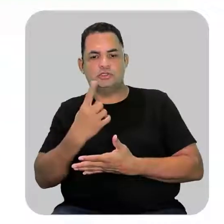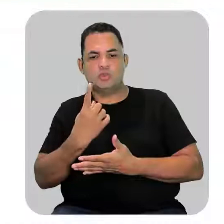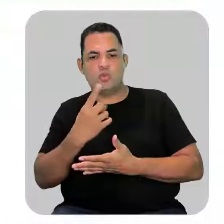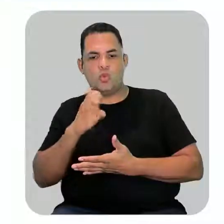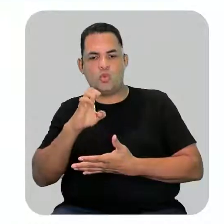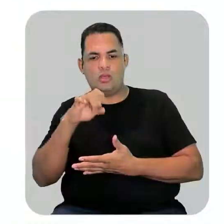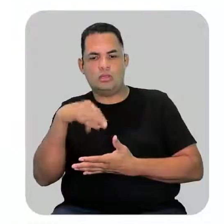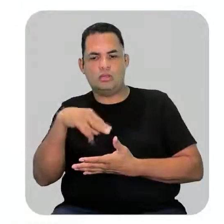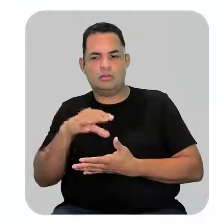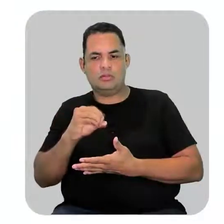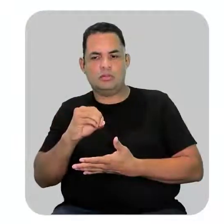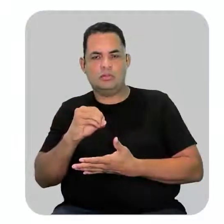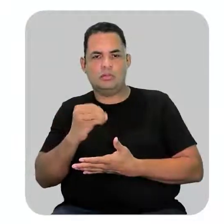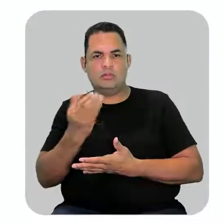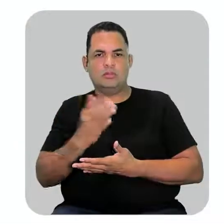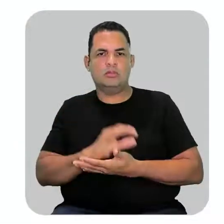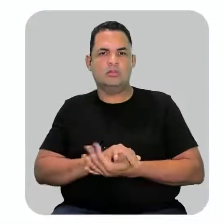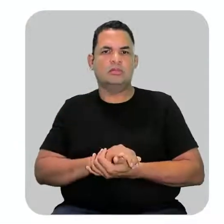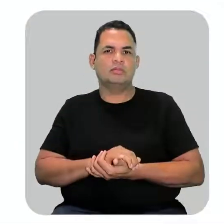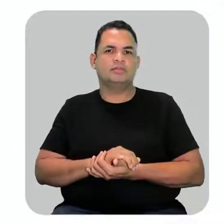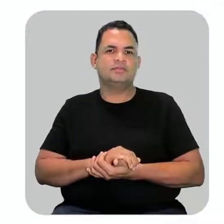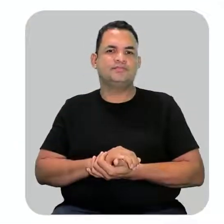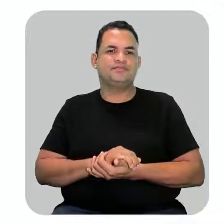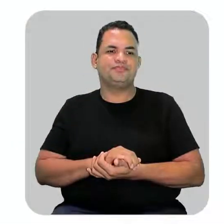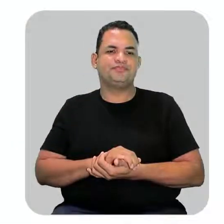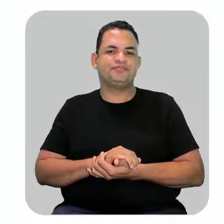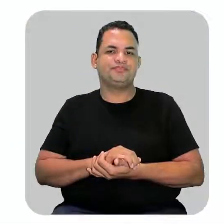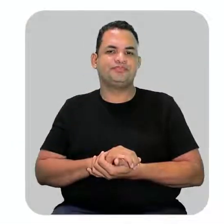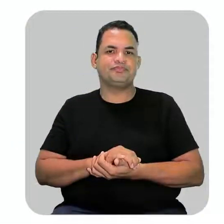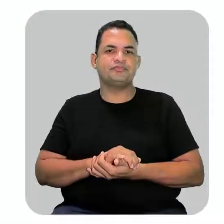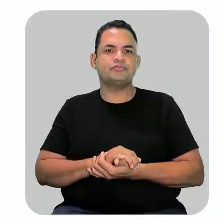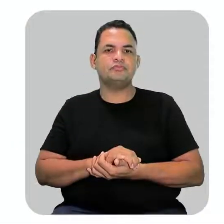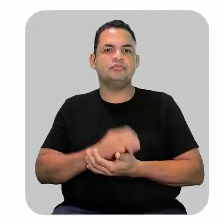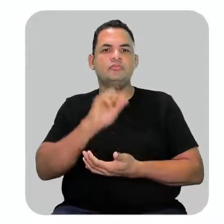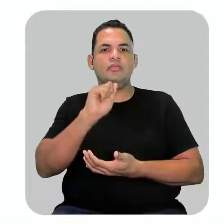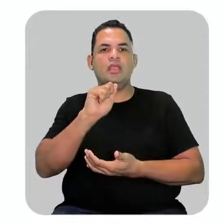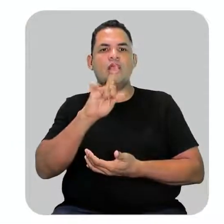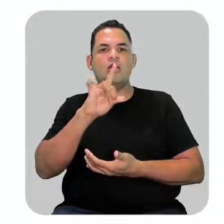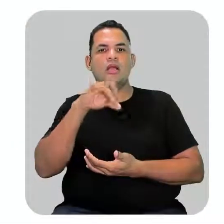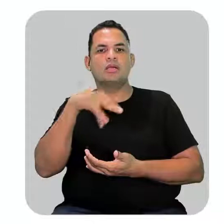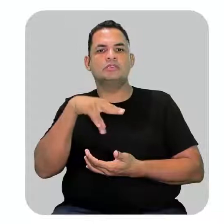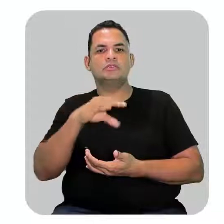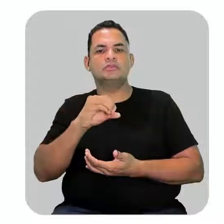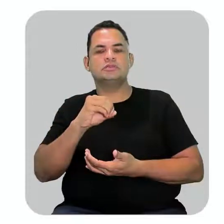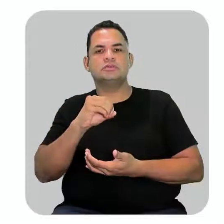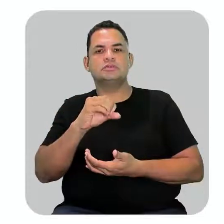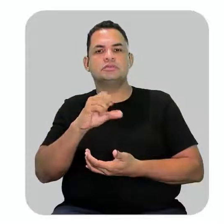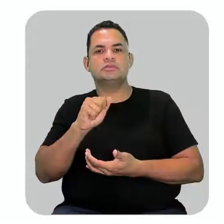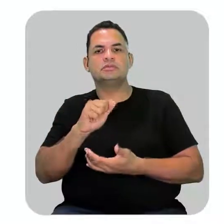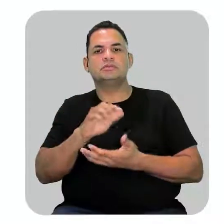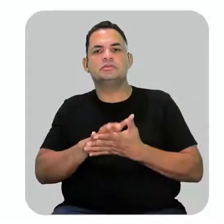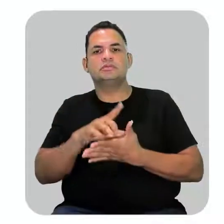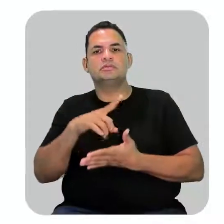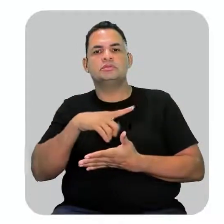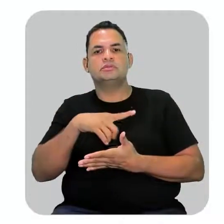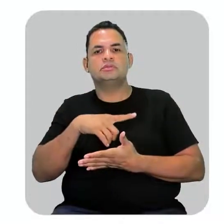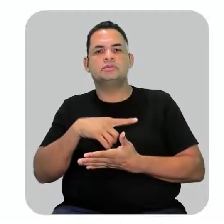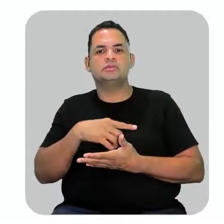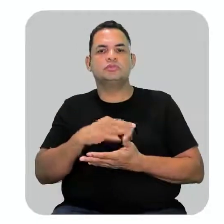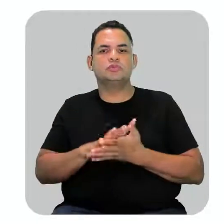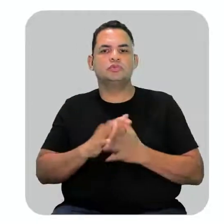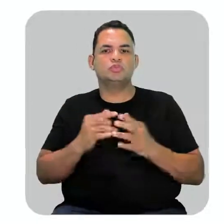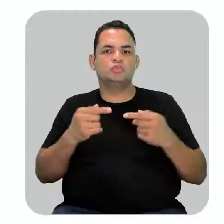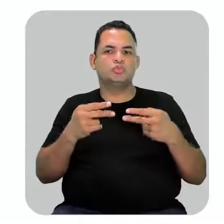eno. e os alcadienos que são aqueles que apresentam duas